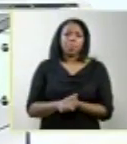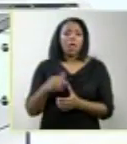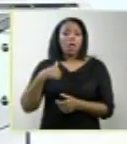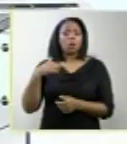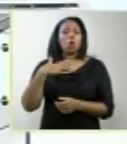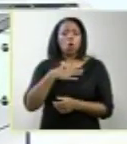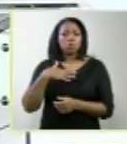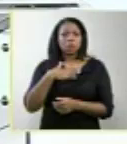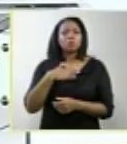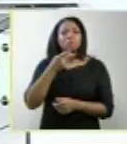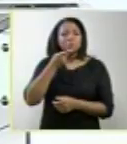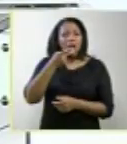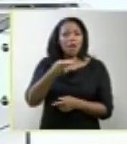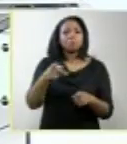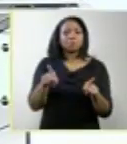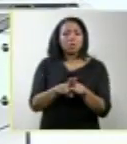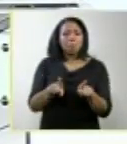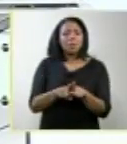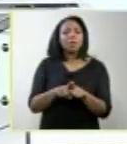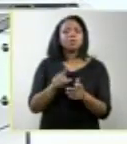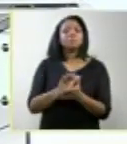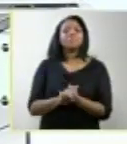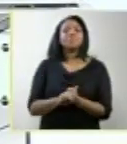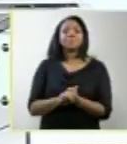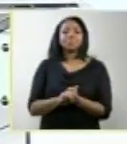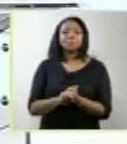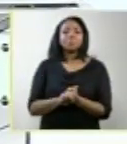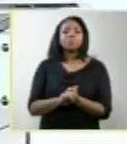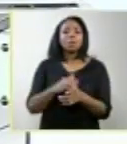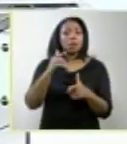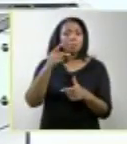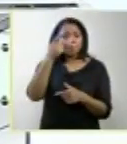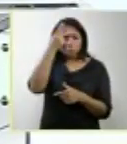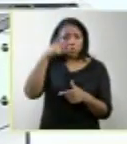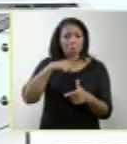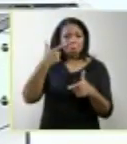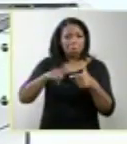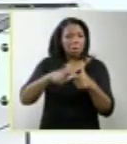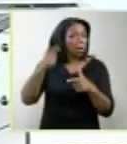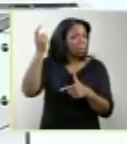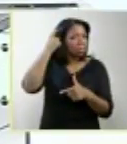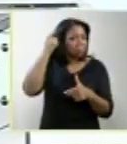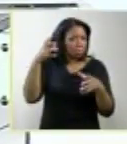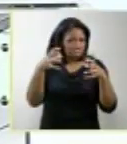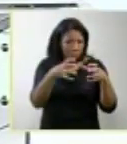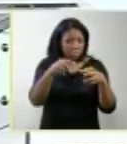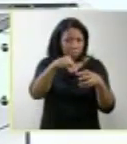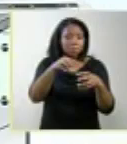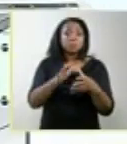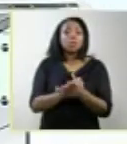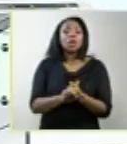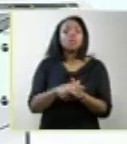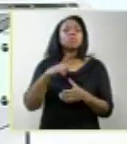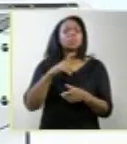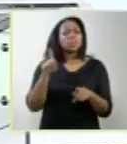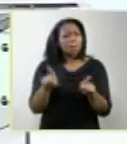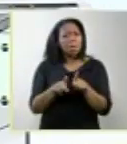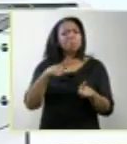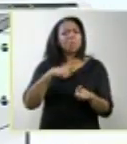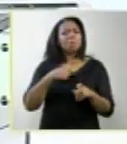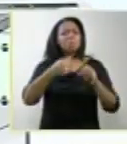gostaria de colocar aqui a questão do anencefalo, a questão que nós temos o conceito